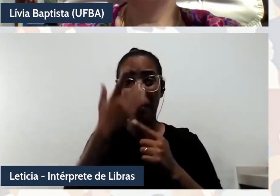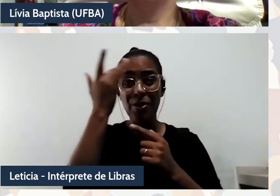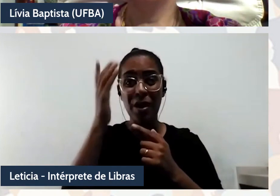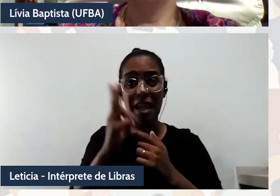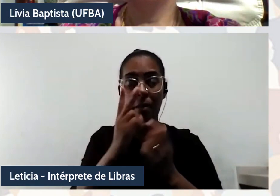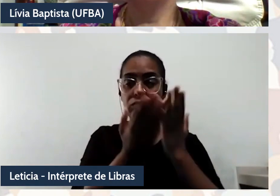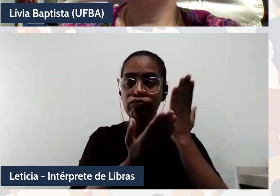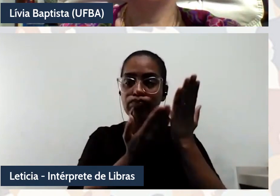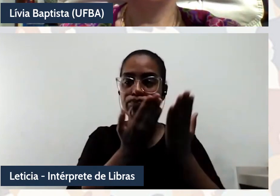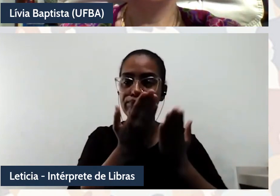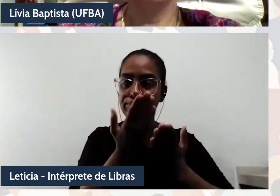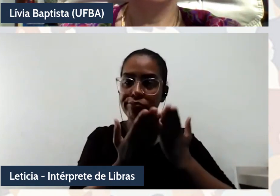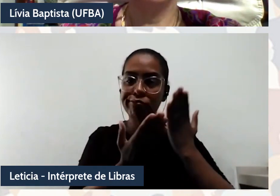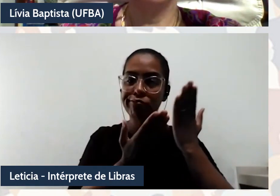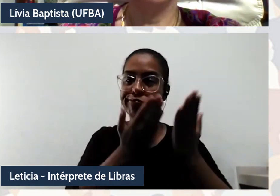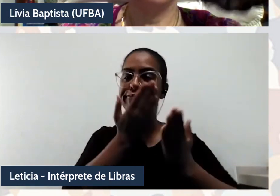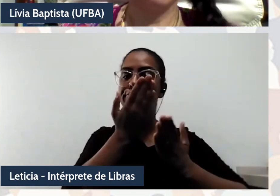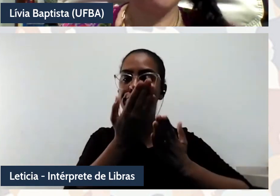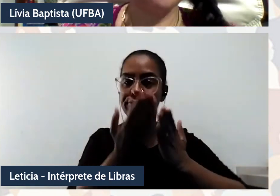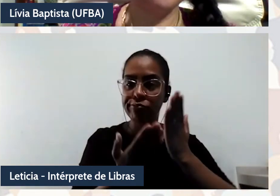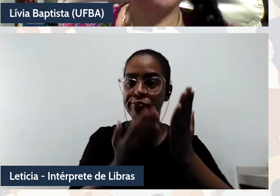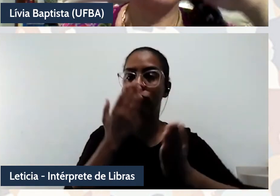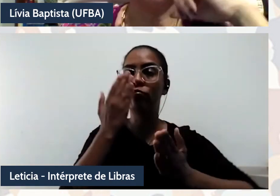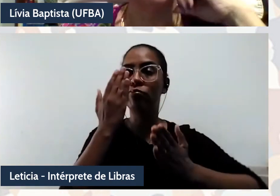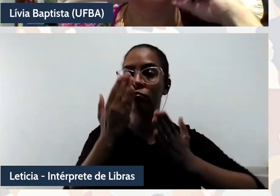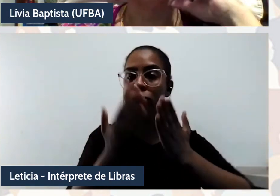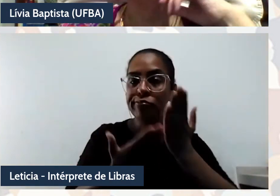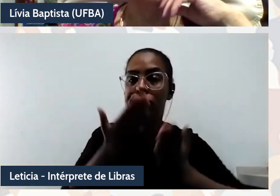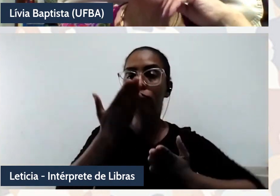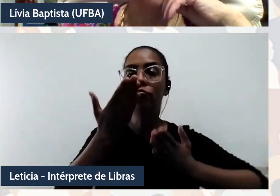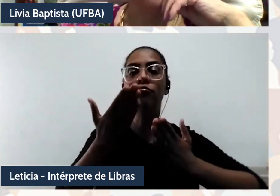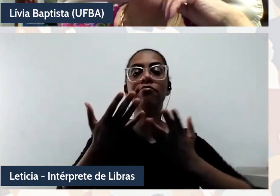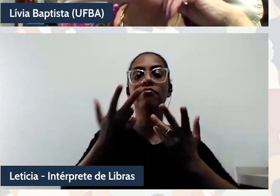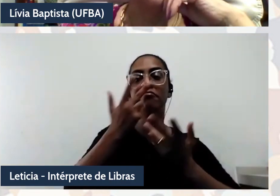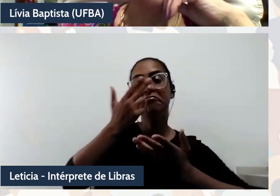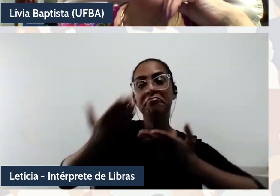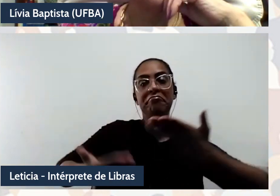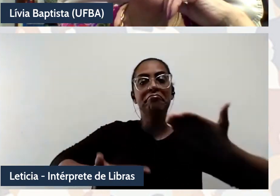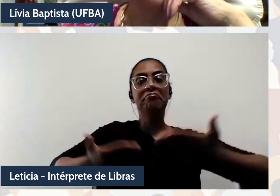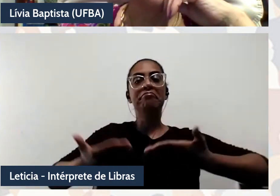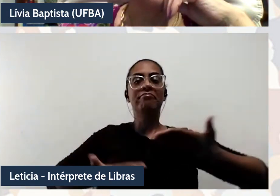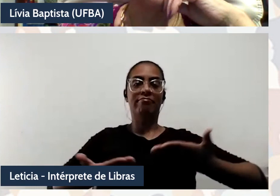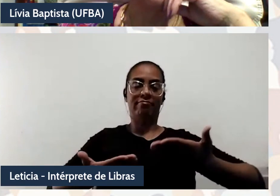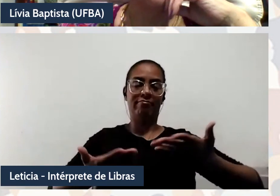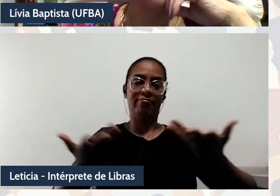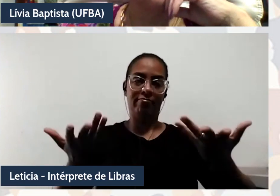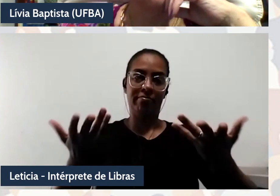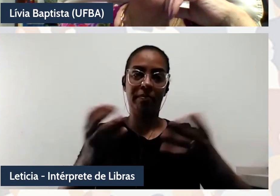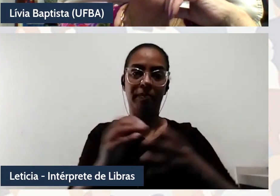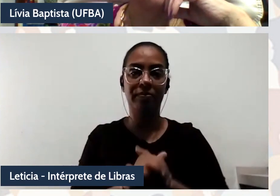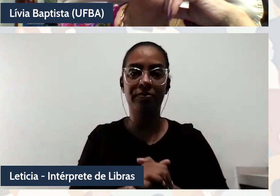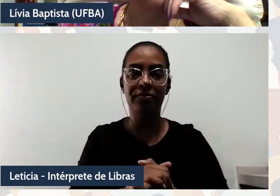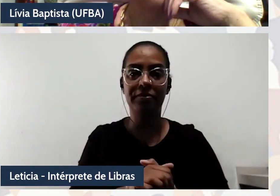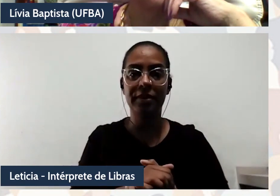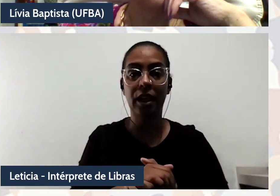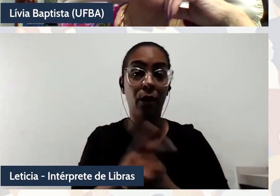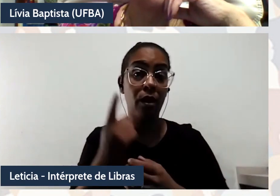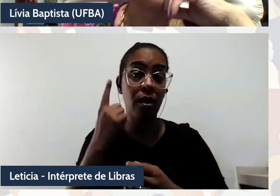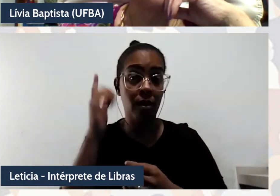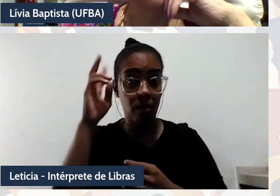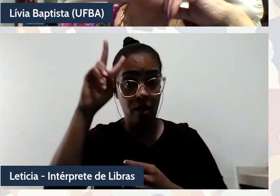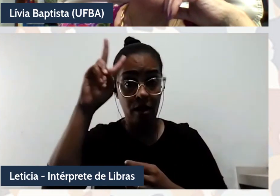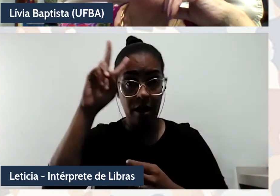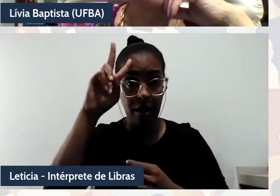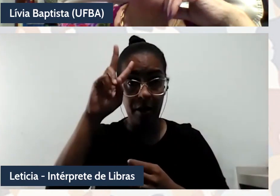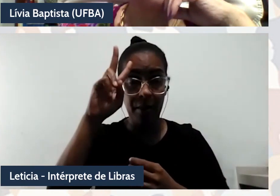aí sendo prevista nessas formas de interação. Por isso que resgatei ali o Deleuze e Yuki Rui